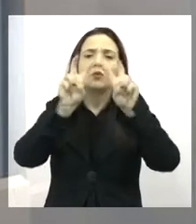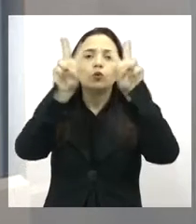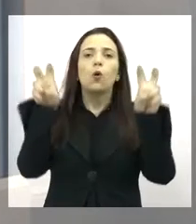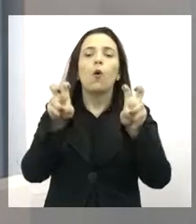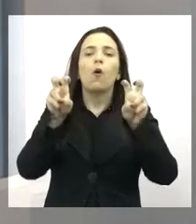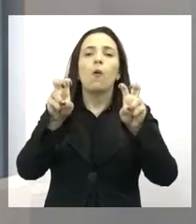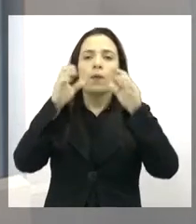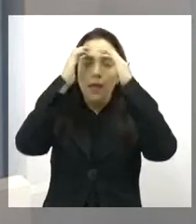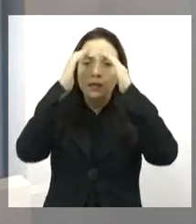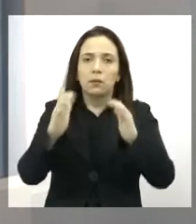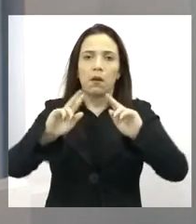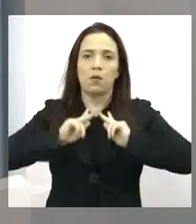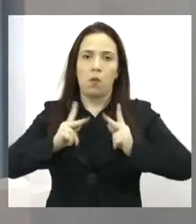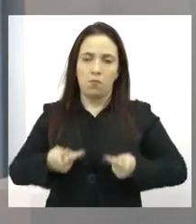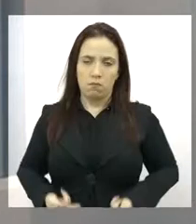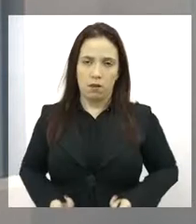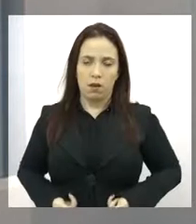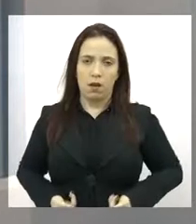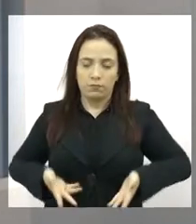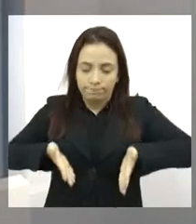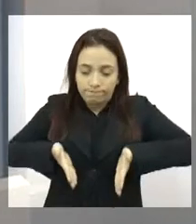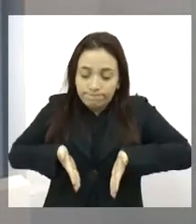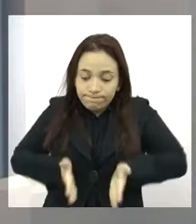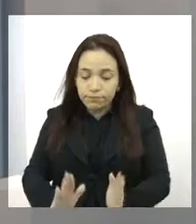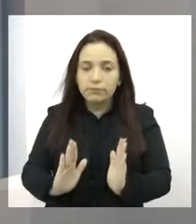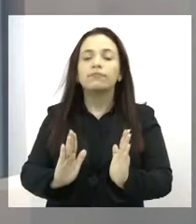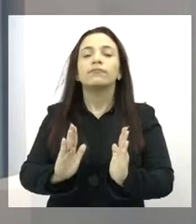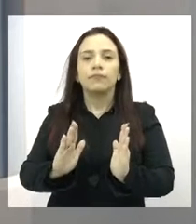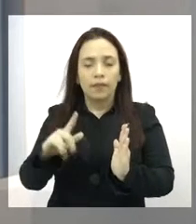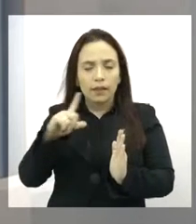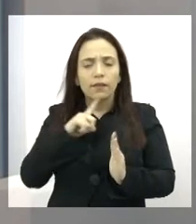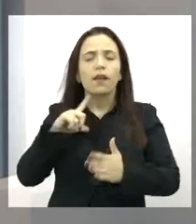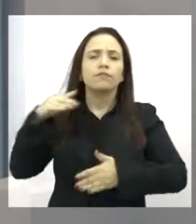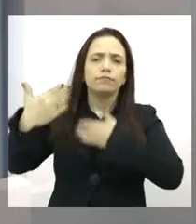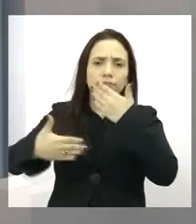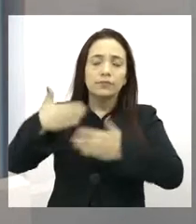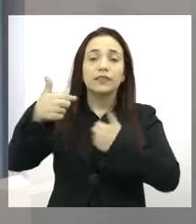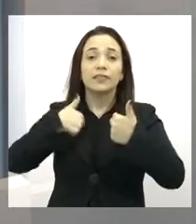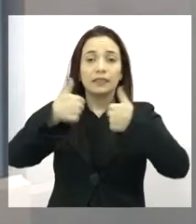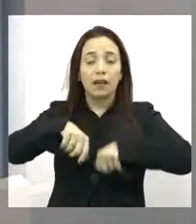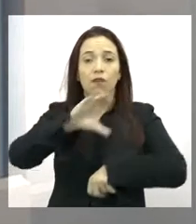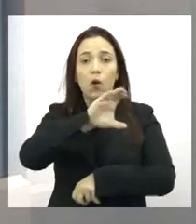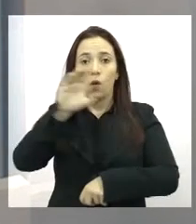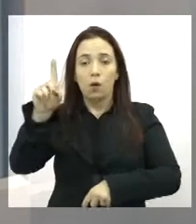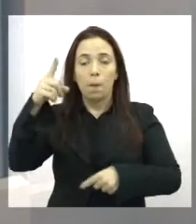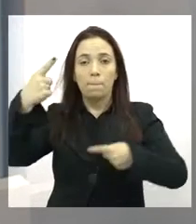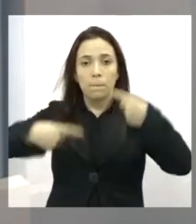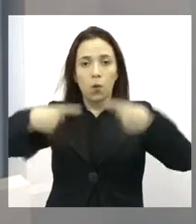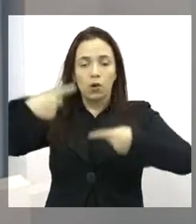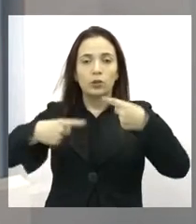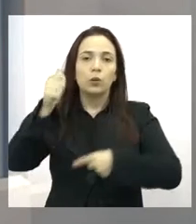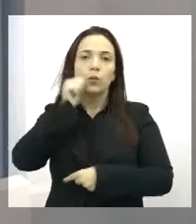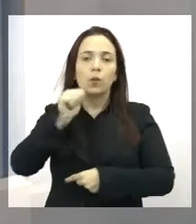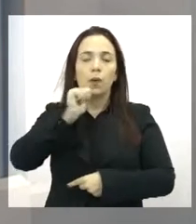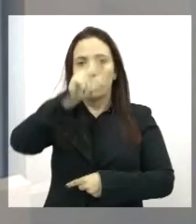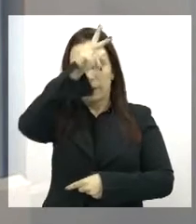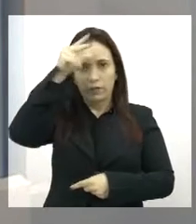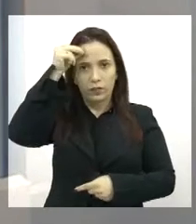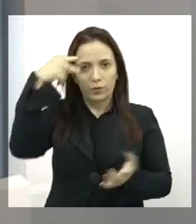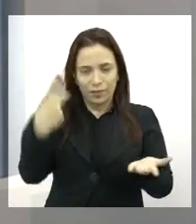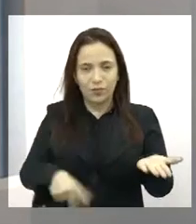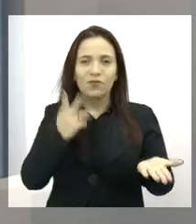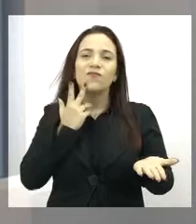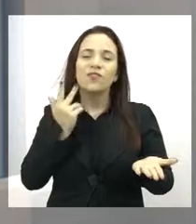humanização do parto. É uma coisa que a gente já trabalhava quando eu estava na Coordenadoria de Políticas para as Mulheres da Prefeitura de